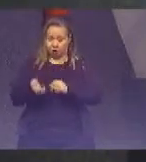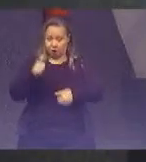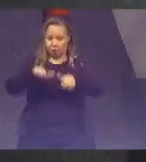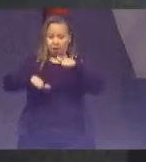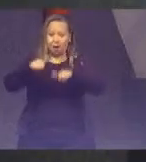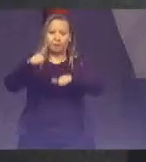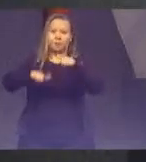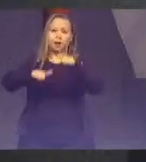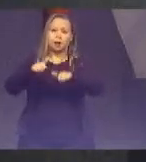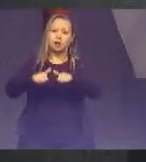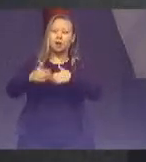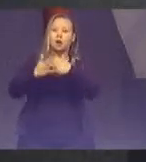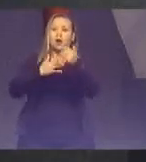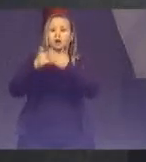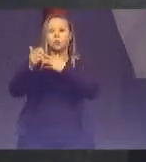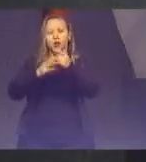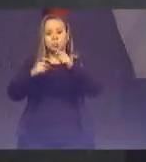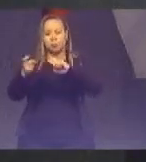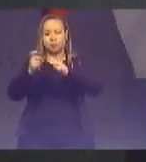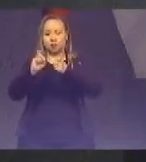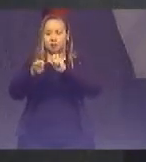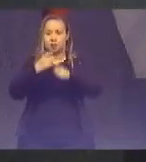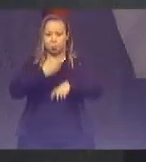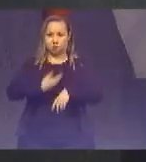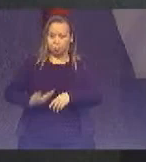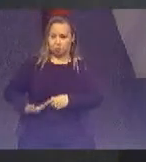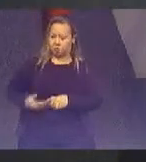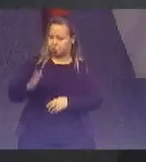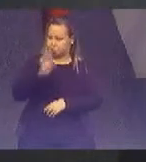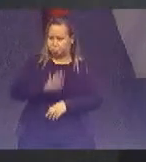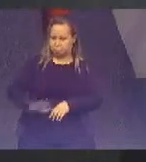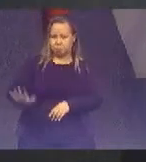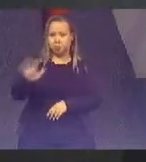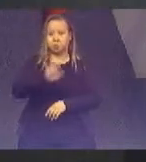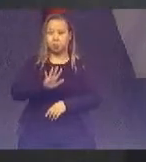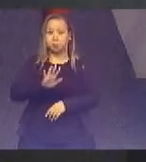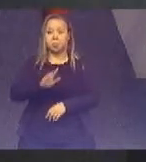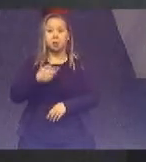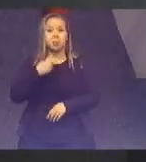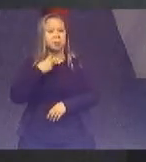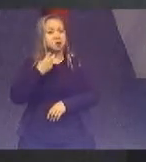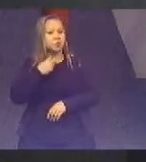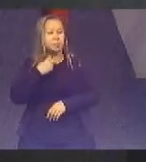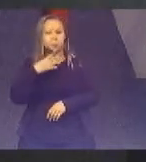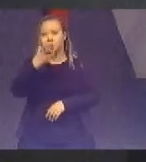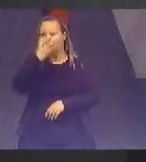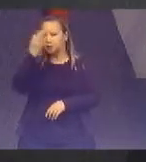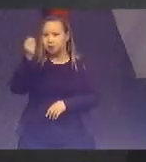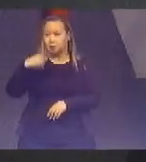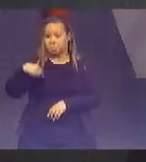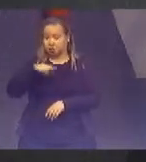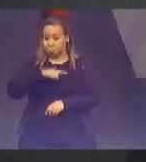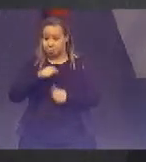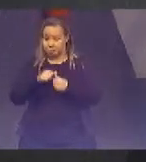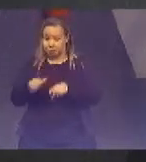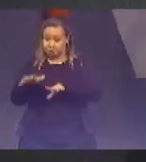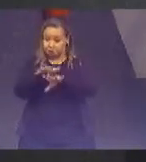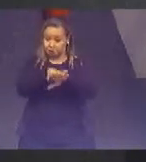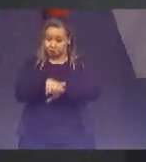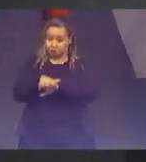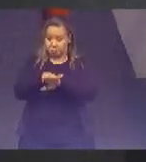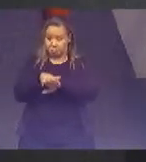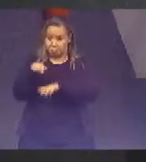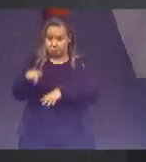a atuação da administração pública como um todo Mas não podemos nos esquecer que nós também estamos incluídos nesse grupo